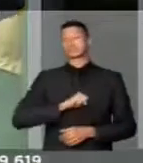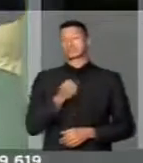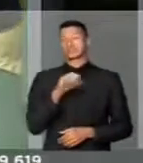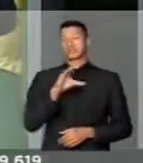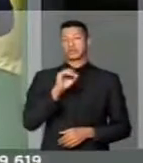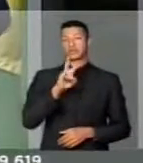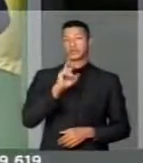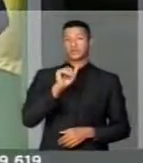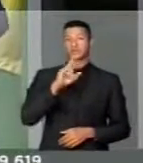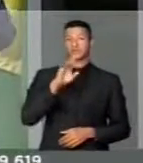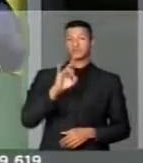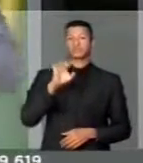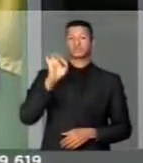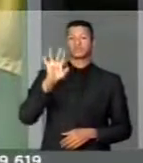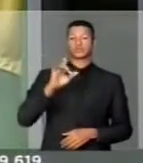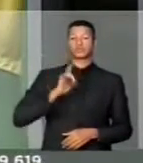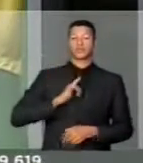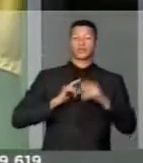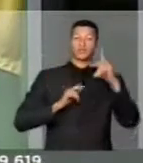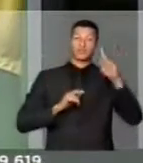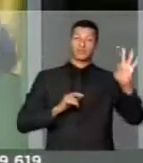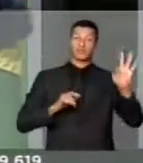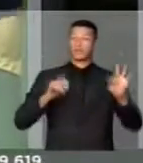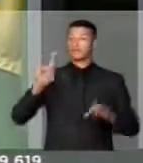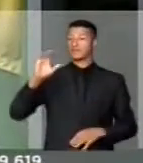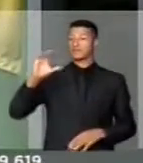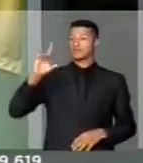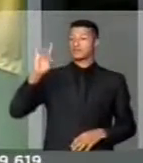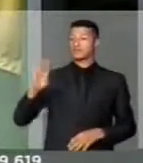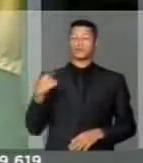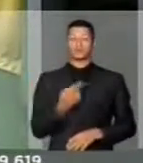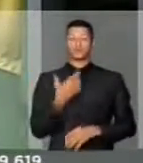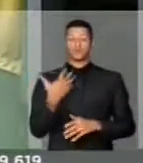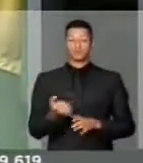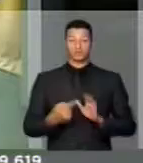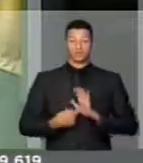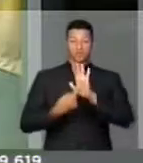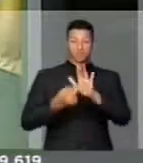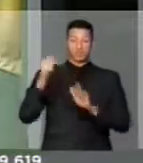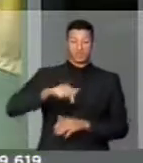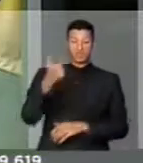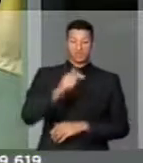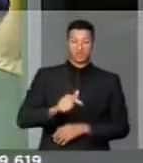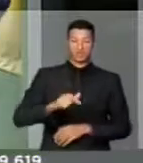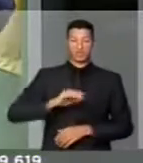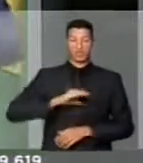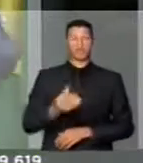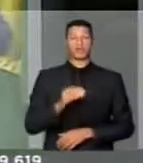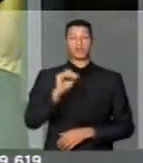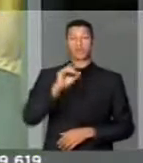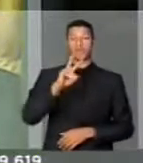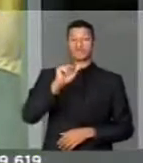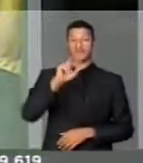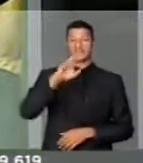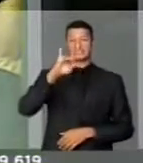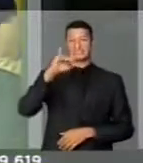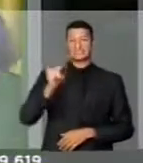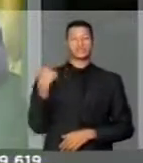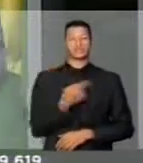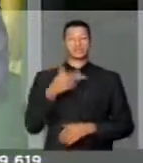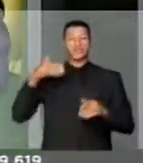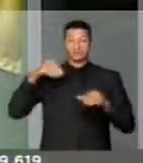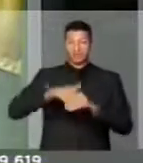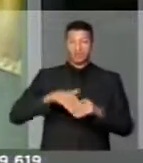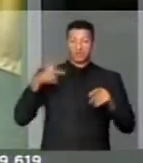Lá só existe o PT e o PCdoB. Nós vamos mostrar que aqui não tem acovardado. Nós vamos votar o